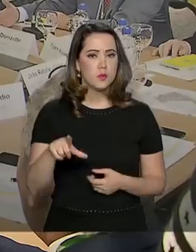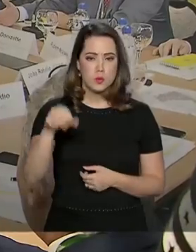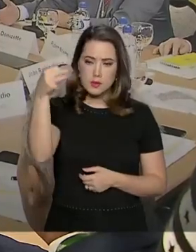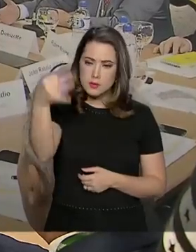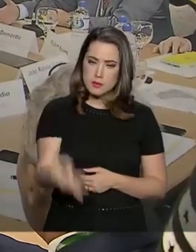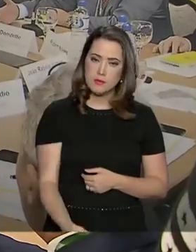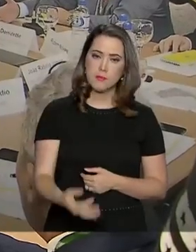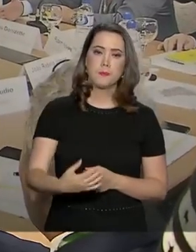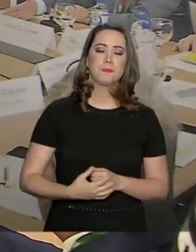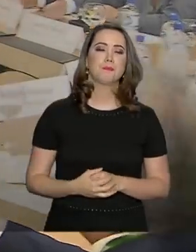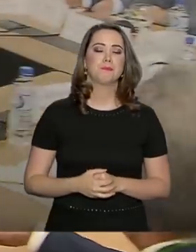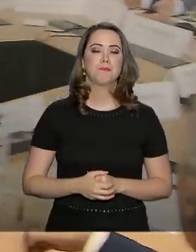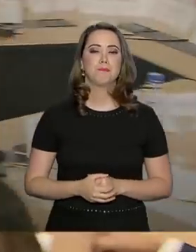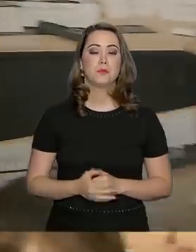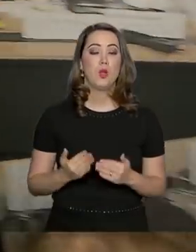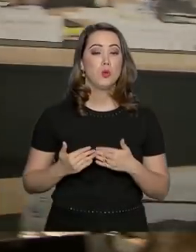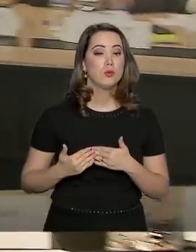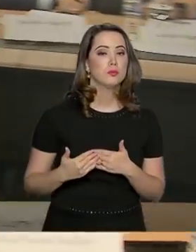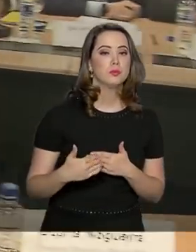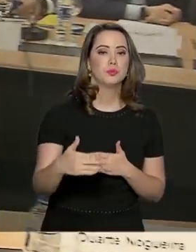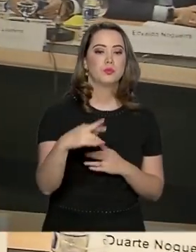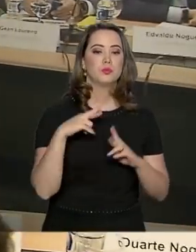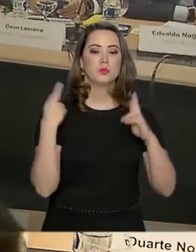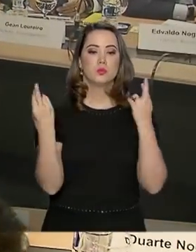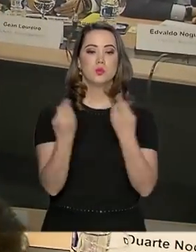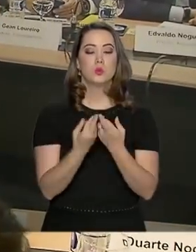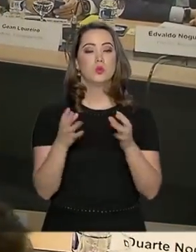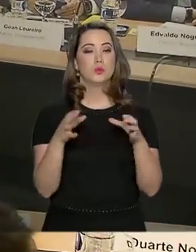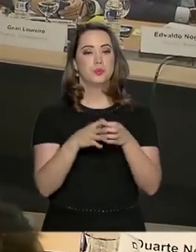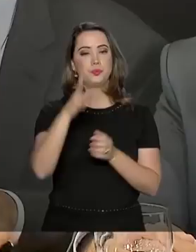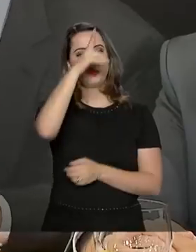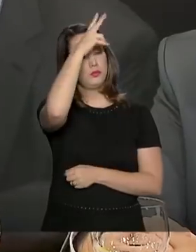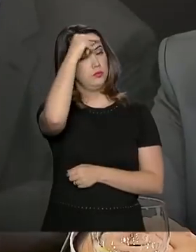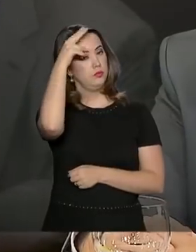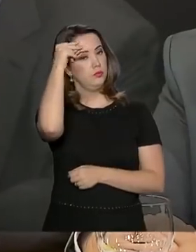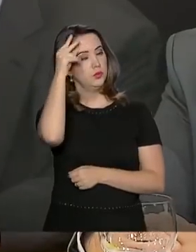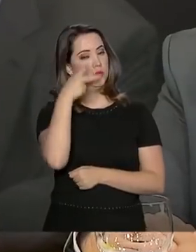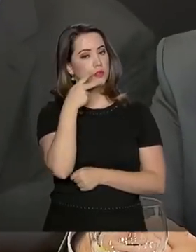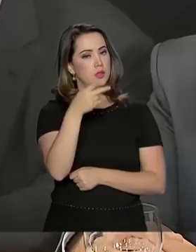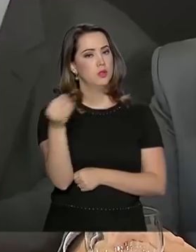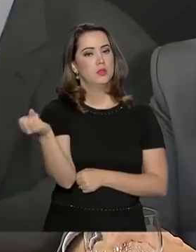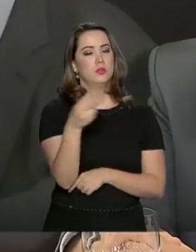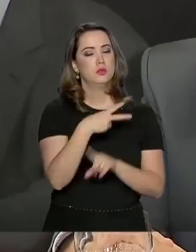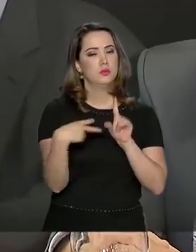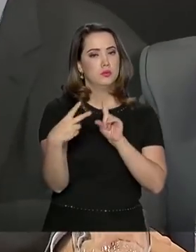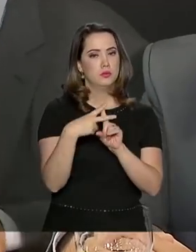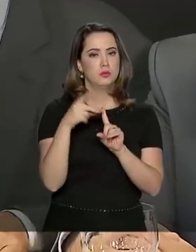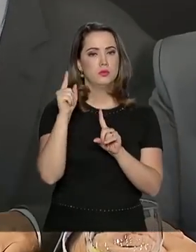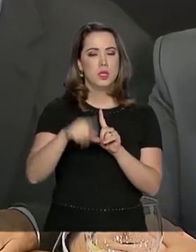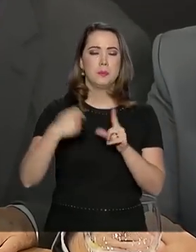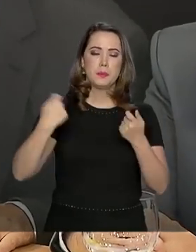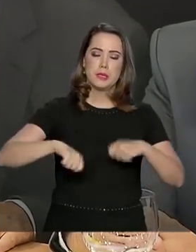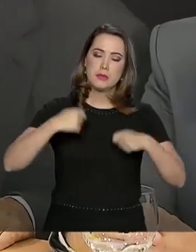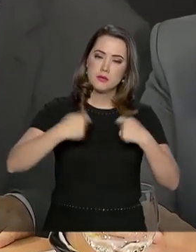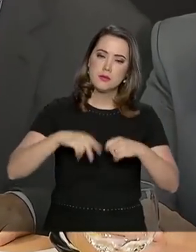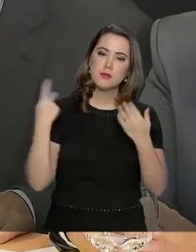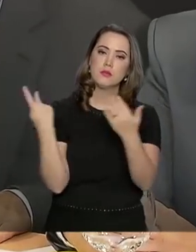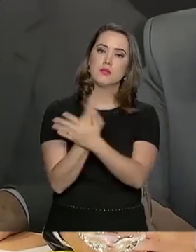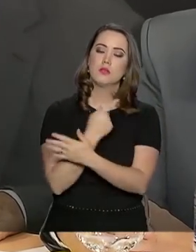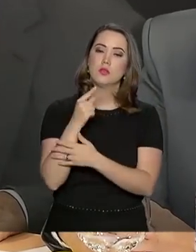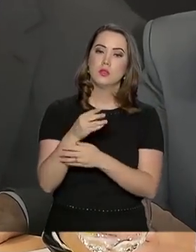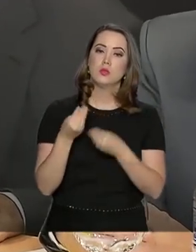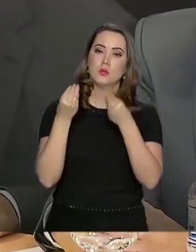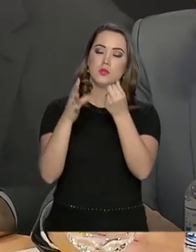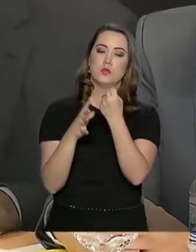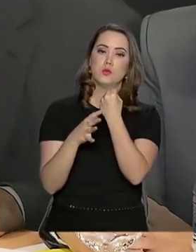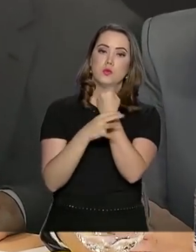Durante a reunião geral da Frente Nacional de Prefeitos, o ministro disse que a nova previdência é necessária para garantir